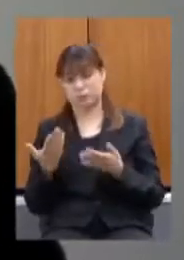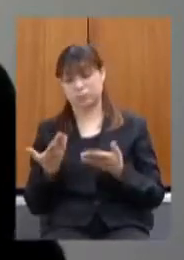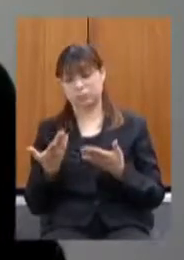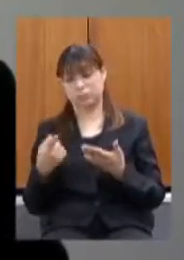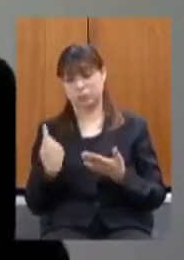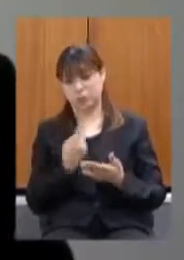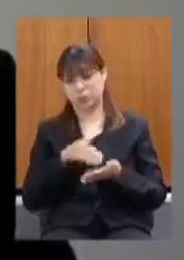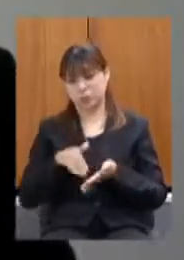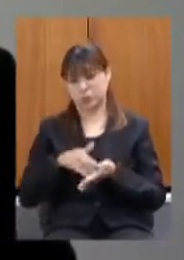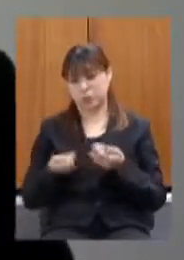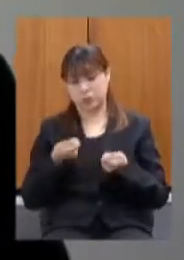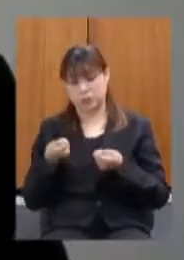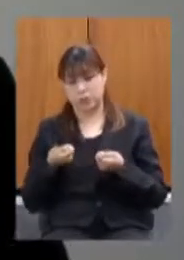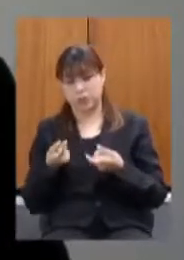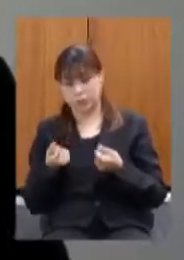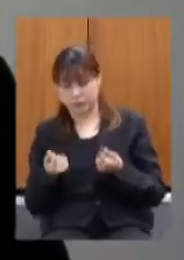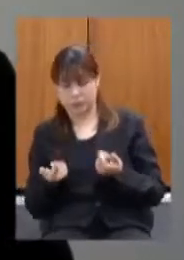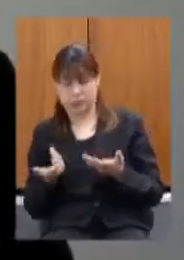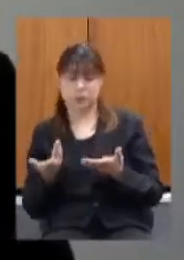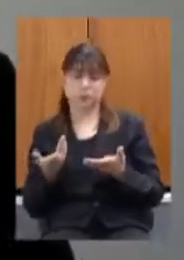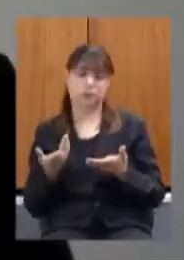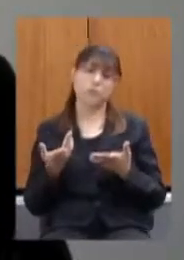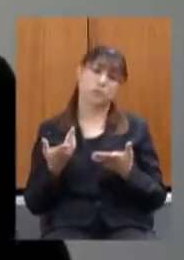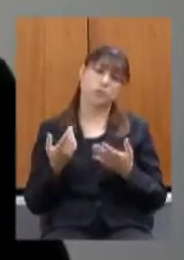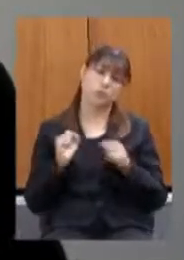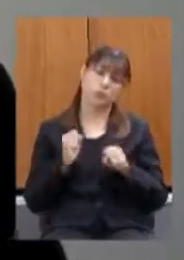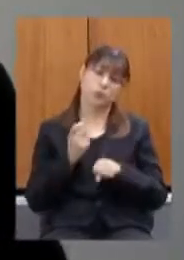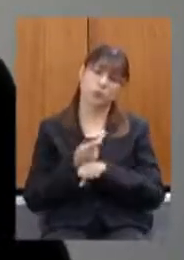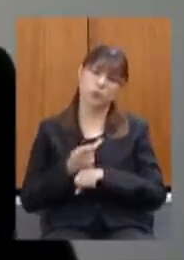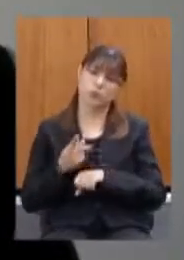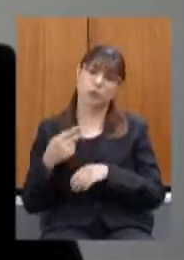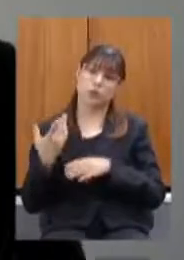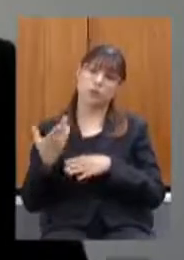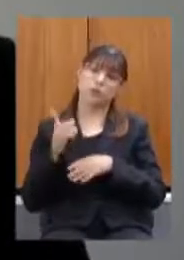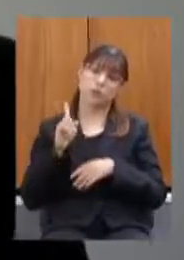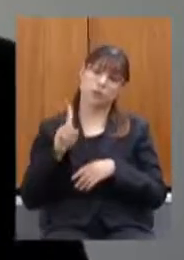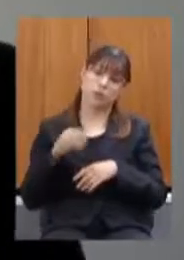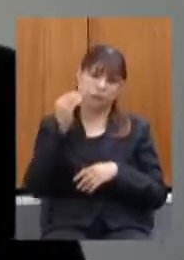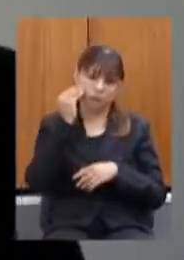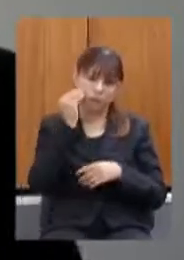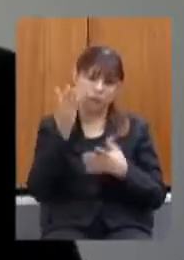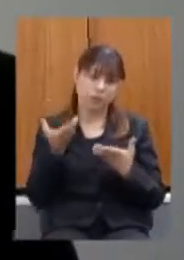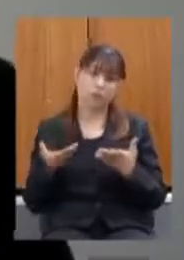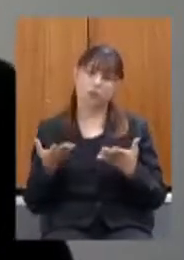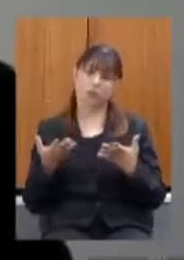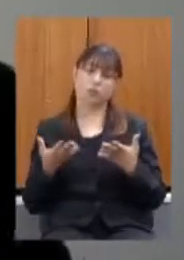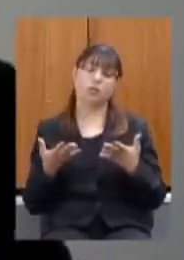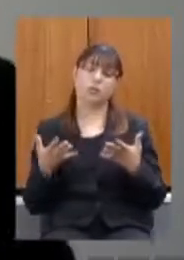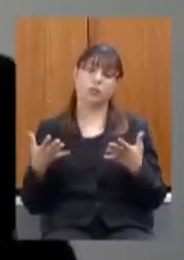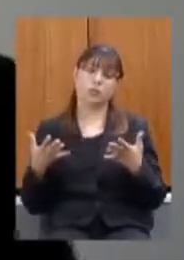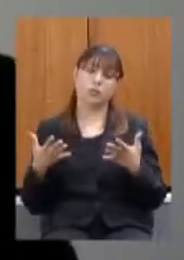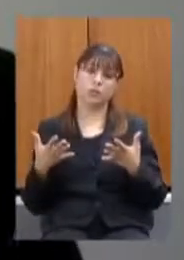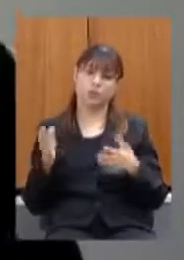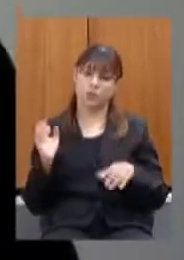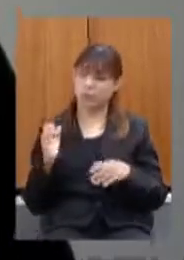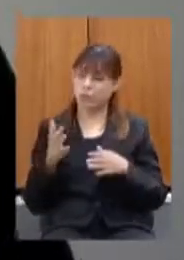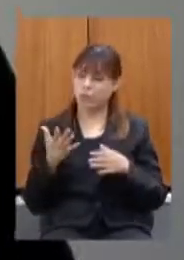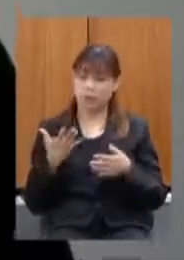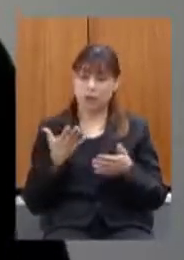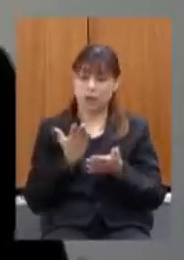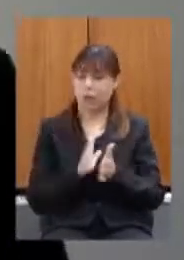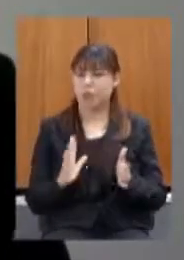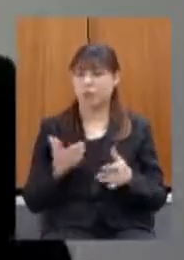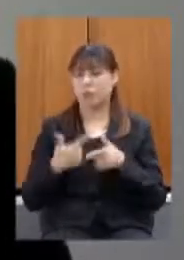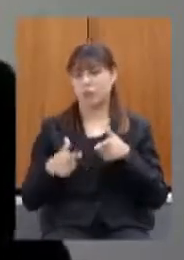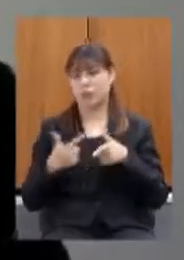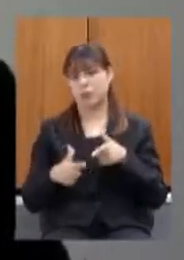fazenda para desembaraçar é a orientação que a gente sempre tem do governador no sentido de desembaraçar qualquer empecilho burocrático obviamente desde